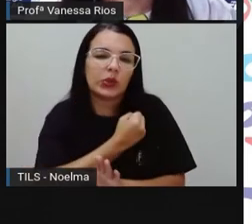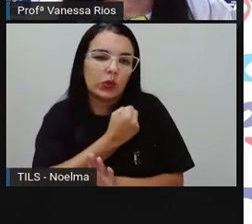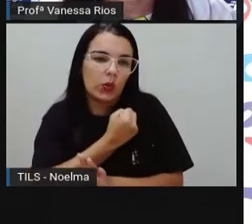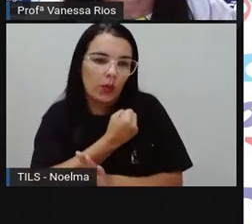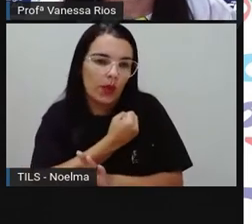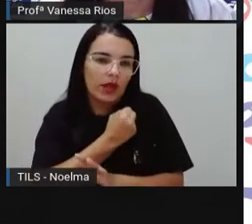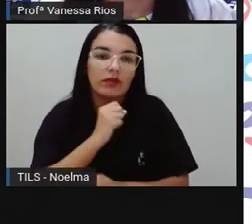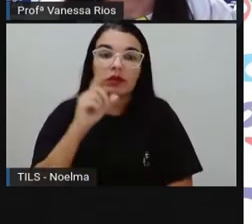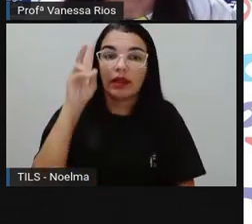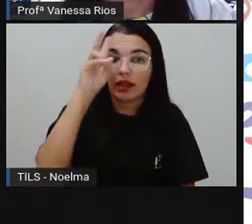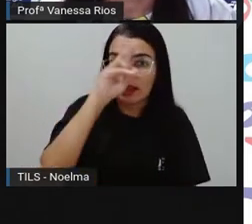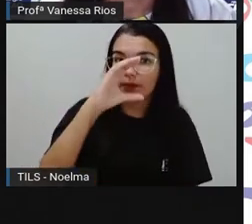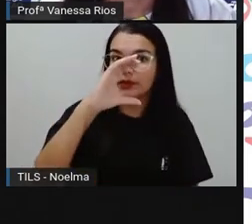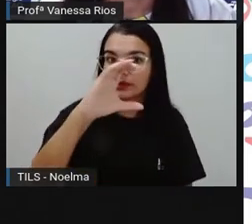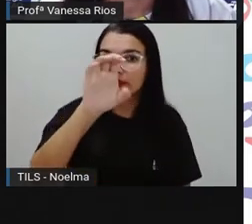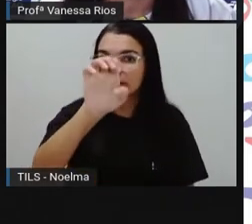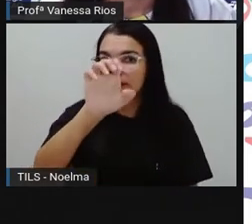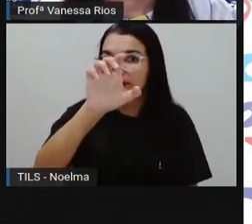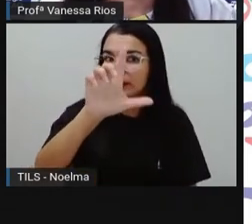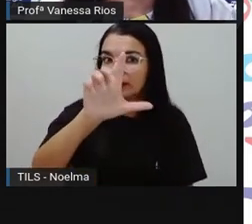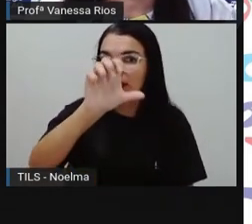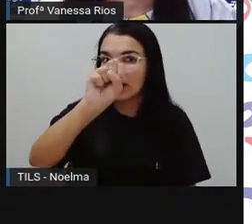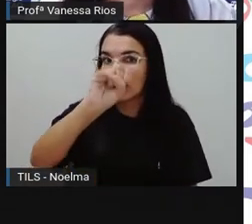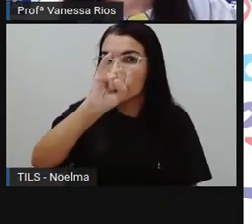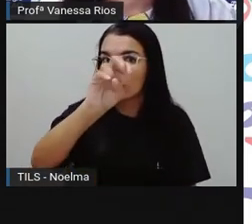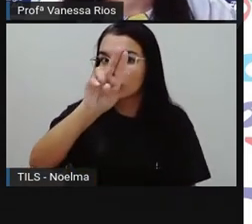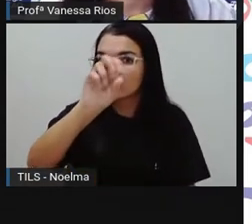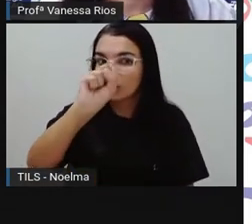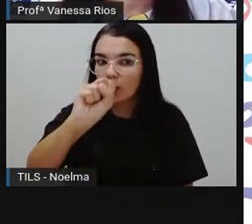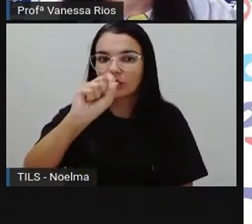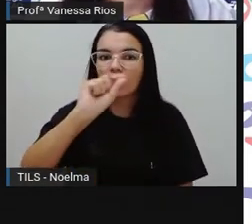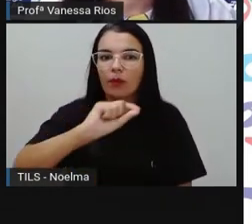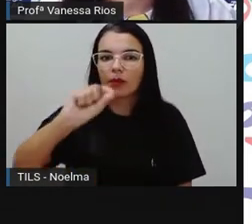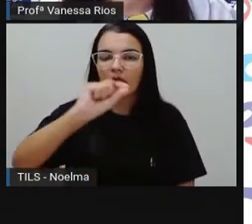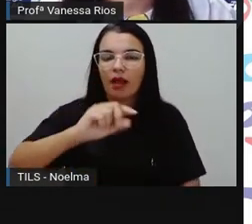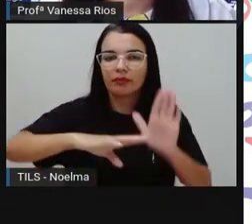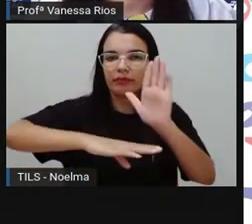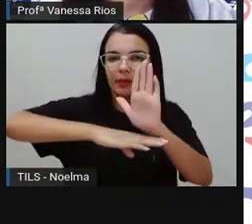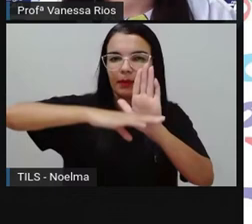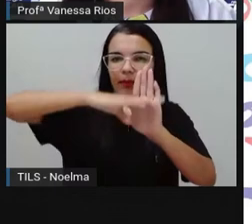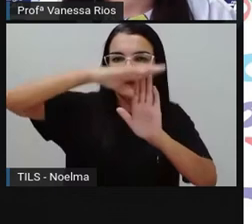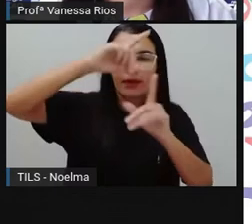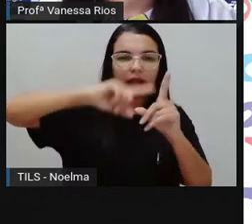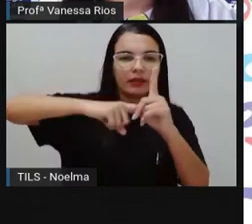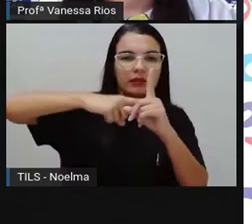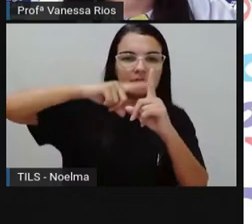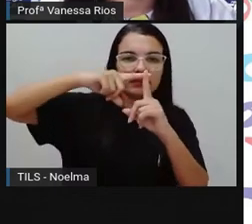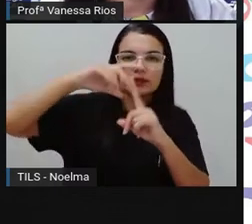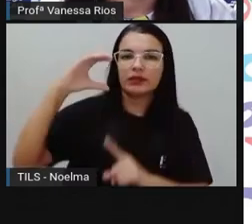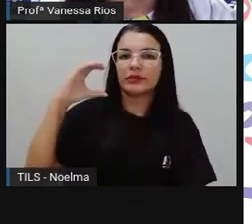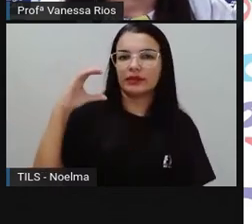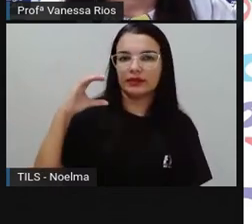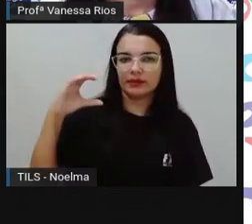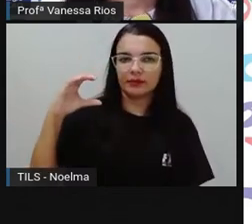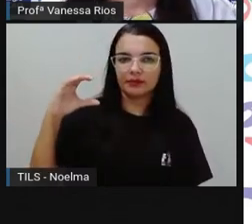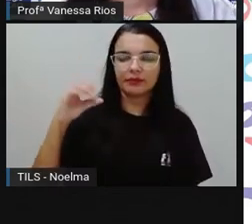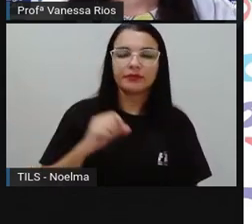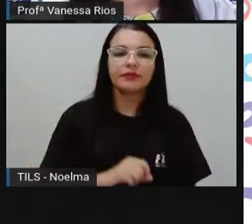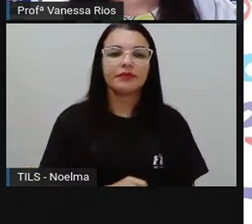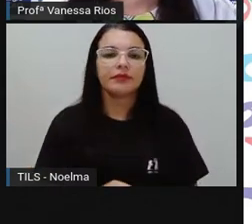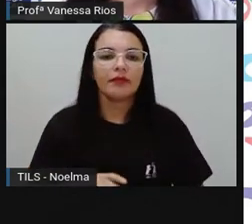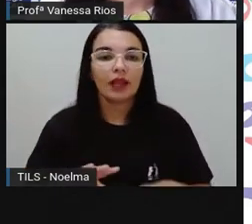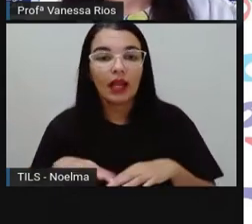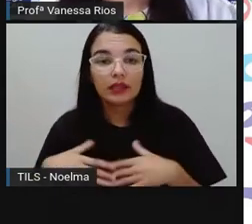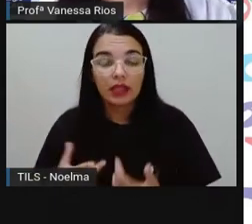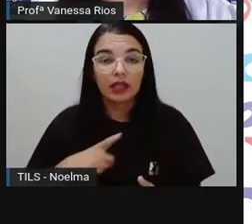Celsius, lembrem que a Pró falou de Celsius, escala de temperatura que tem o símbolo pela letra C. E aí,